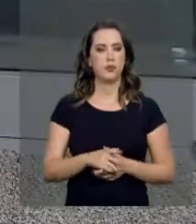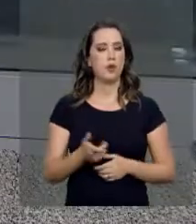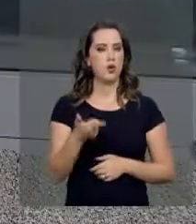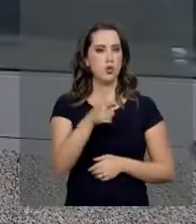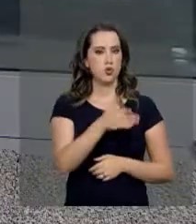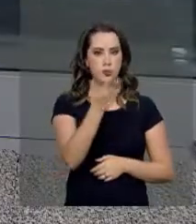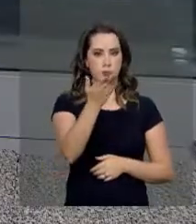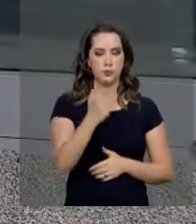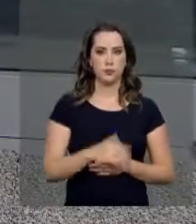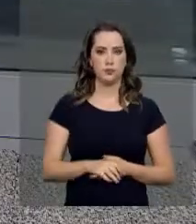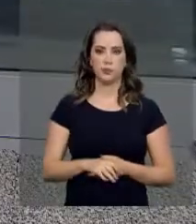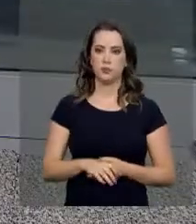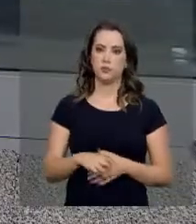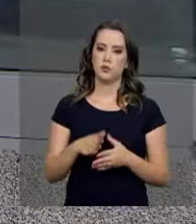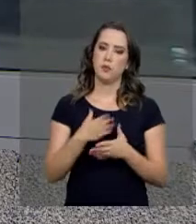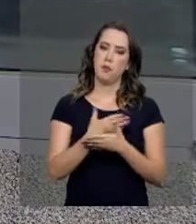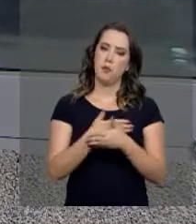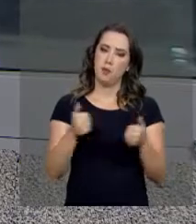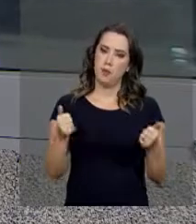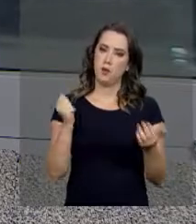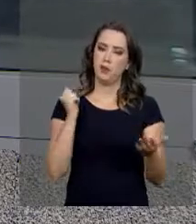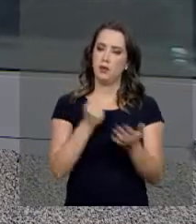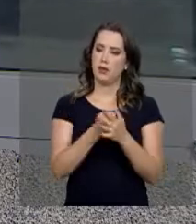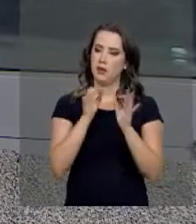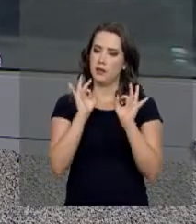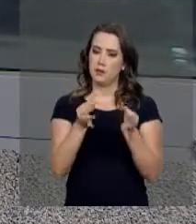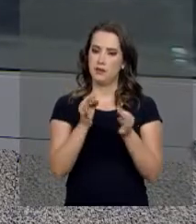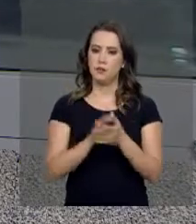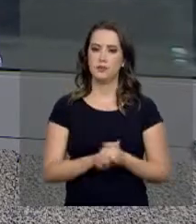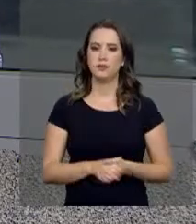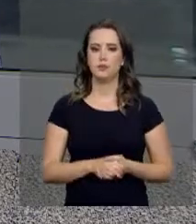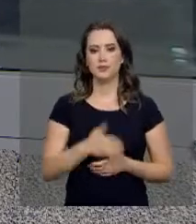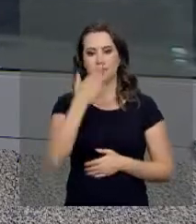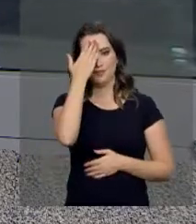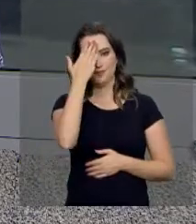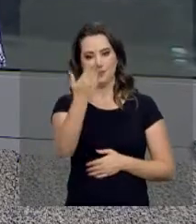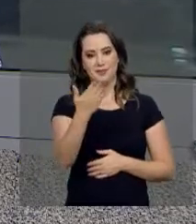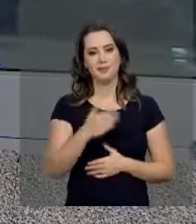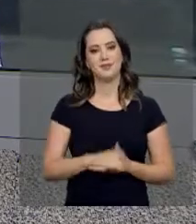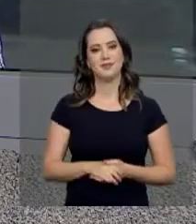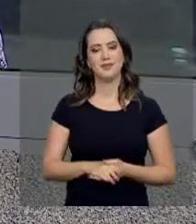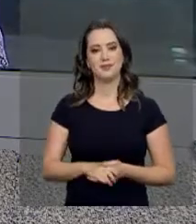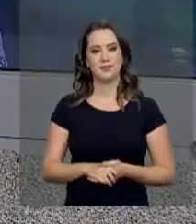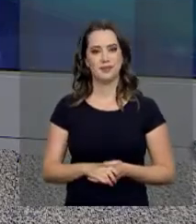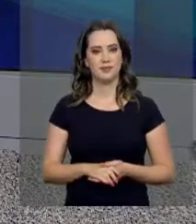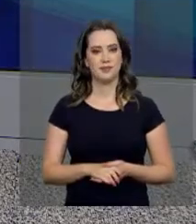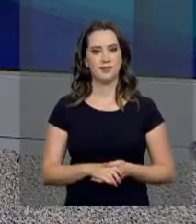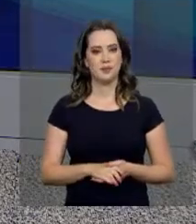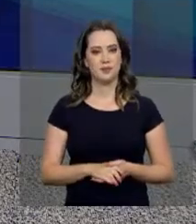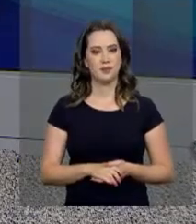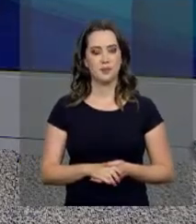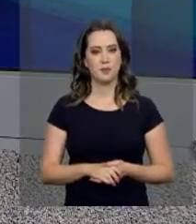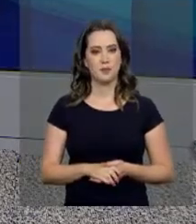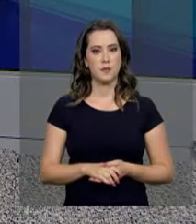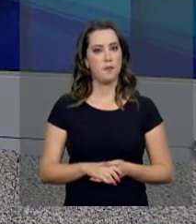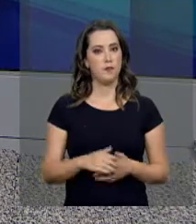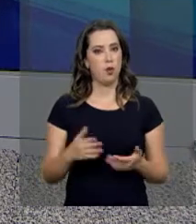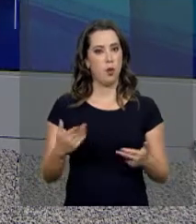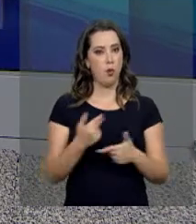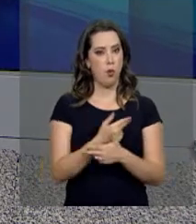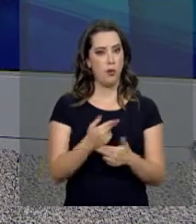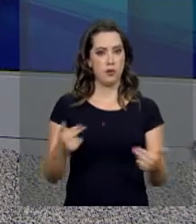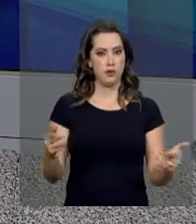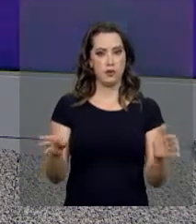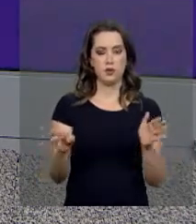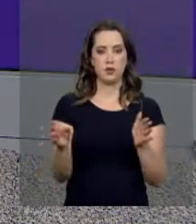você. Melhora regularizar de uma vez e fica tudo certo, né, Dani? Obrigado pelas informações. Materiais novos que entram em